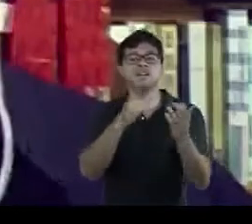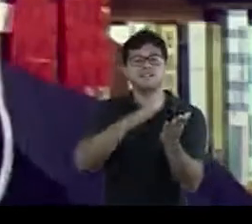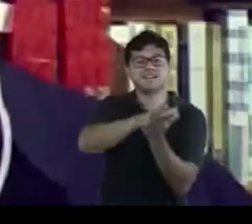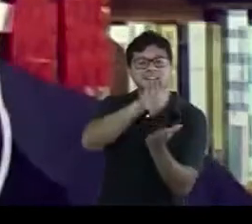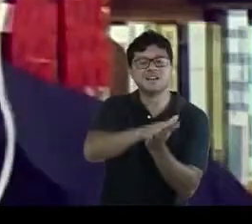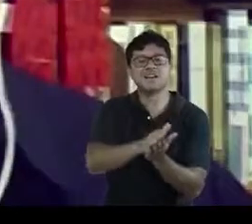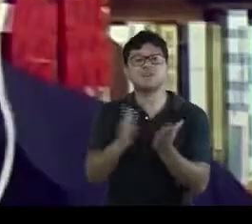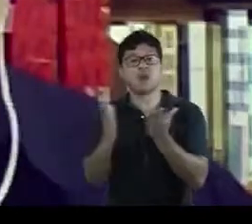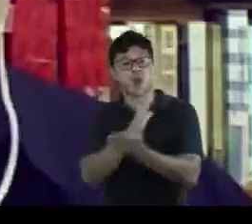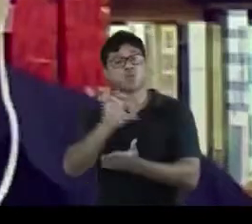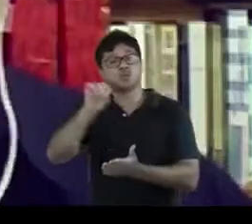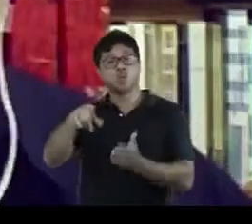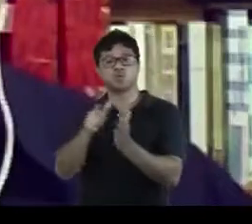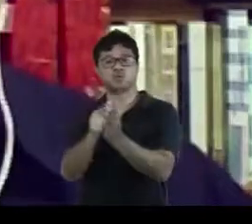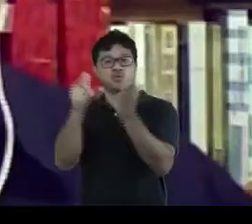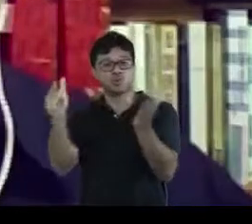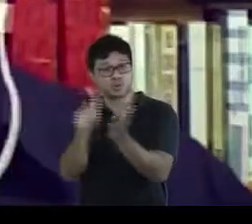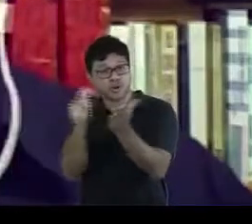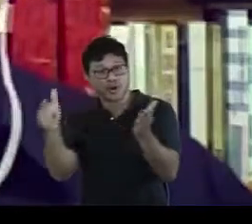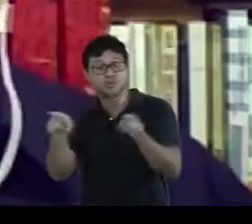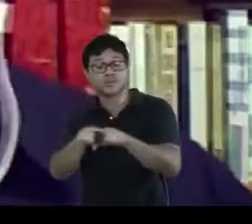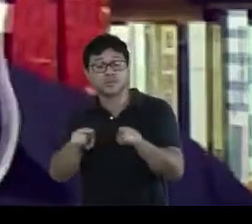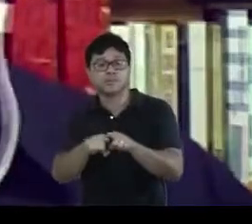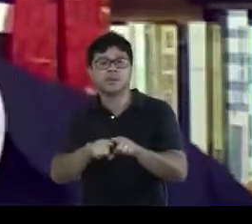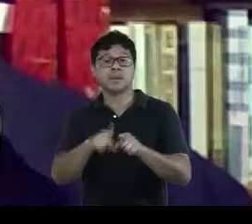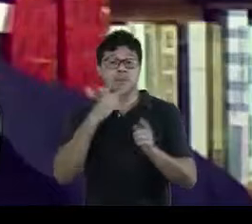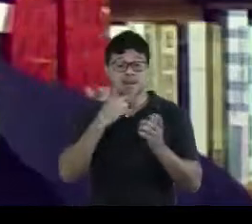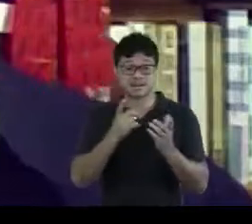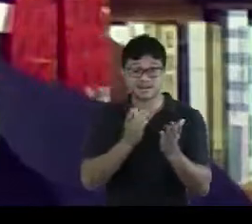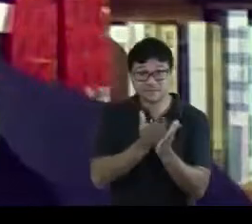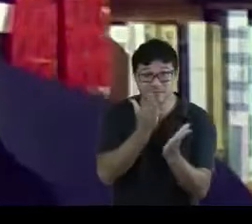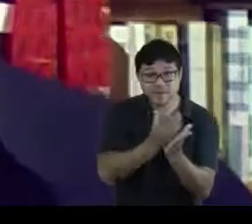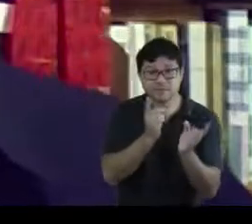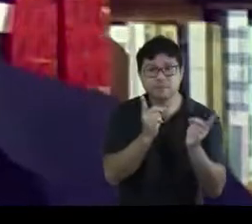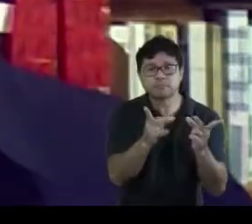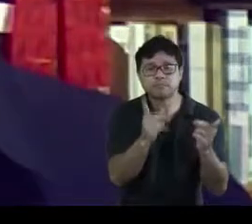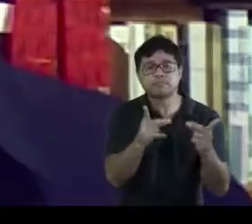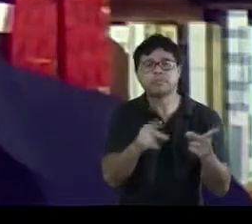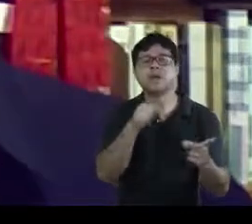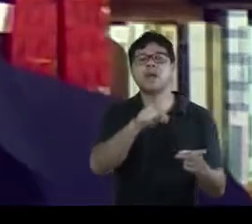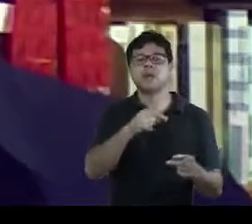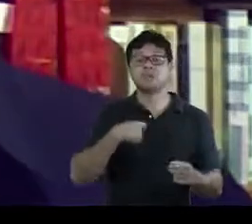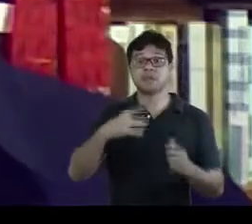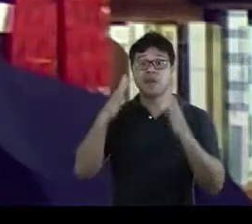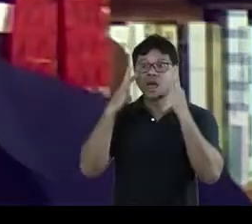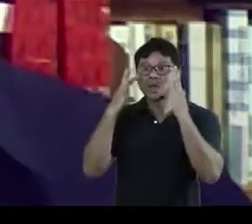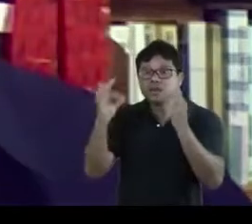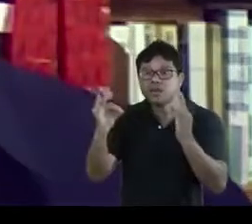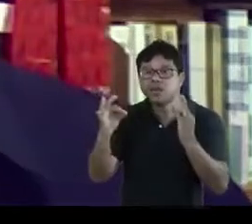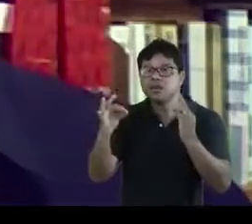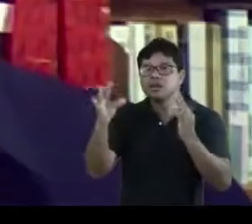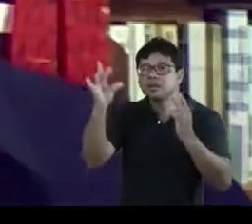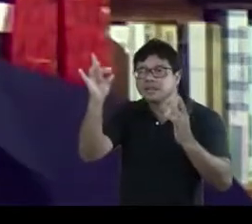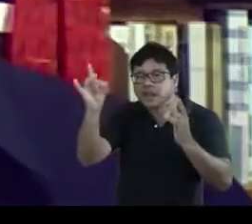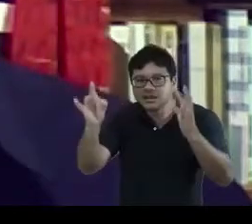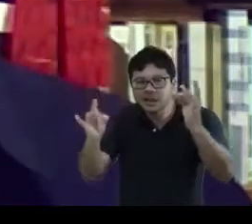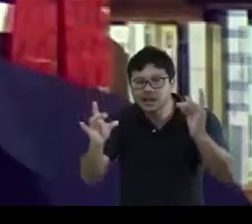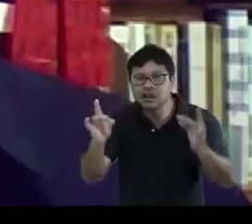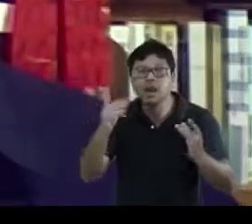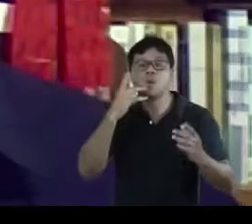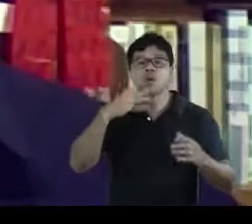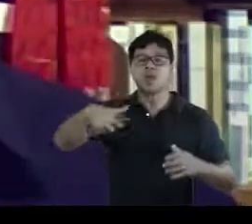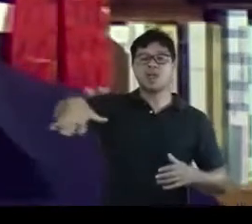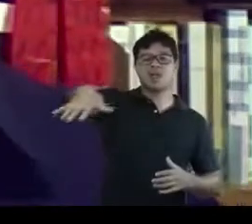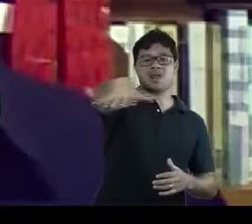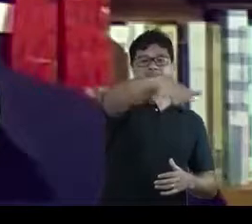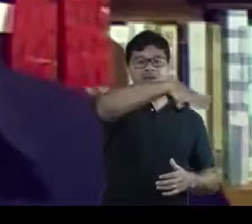proprietário de alguns jornais, mas, como livreiro, ele tinha que estar atento às possibilidades e às dimensões